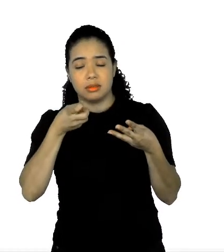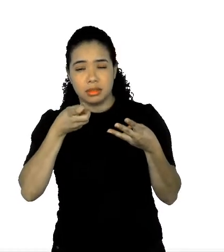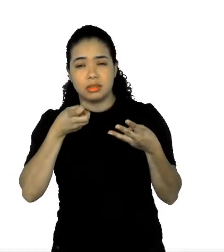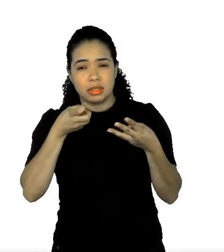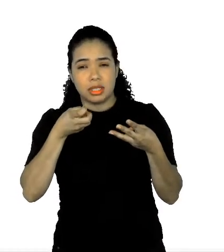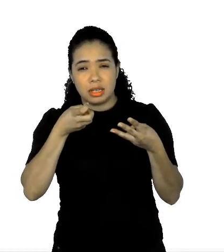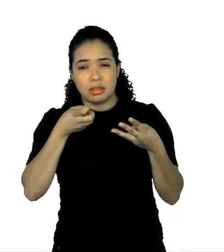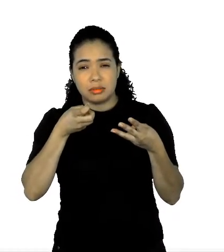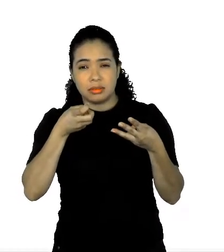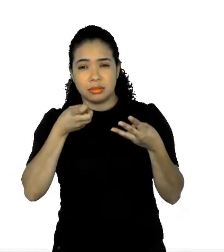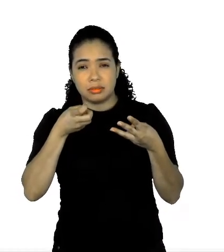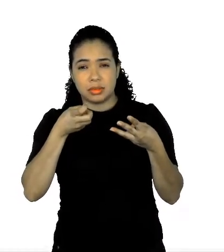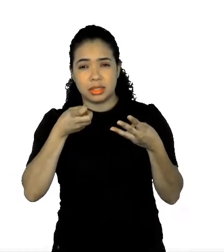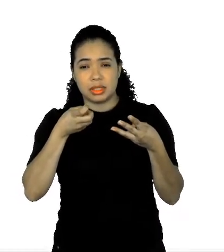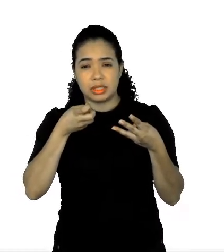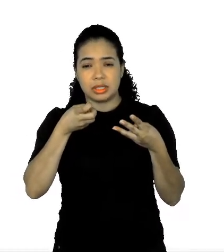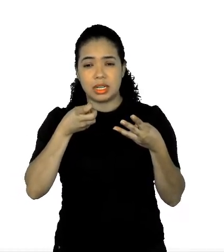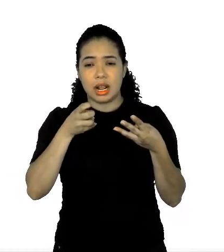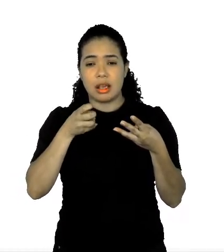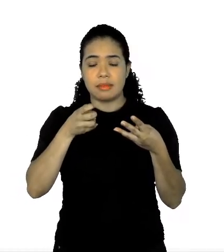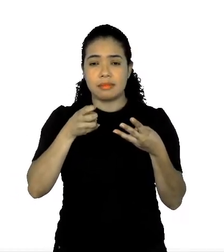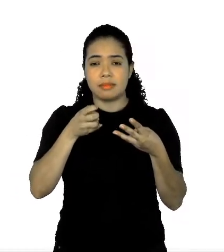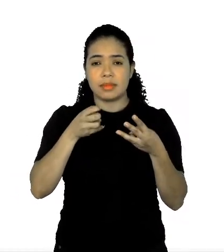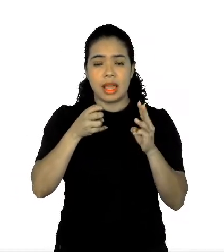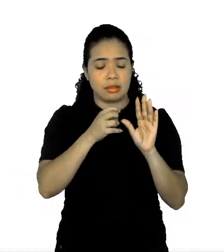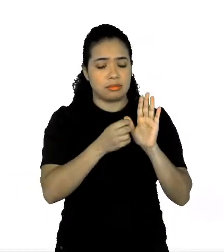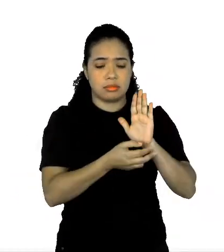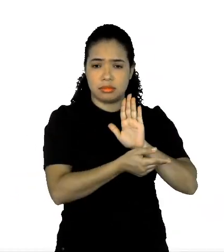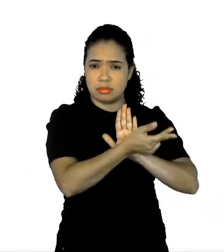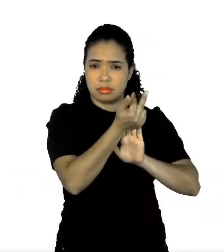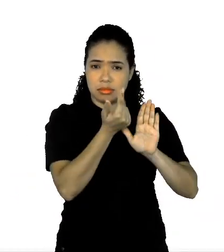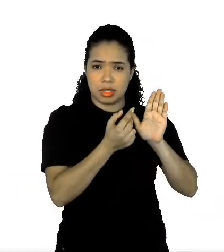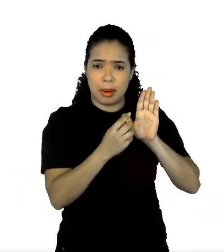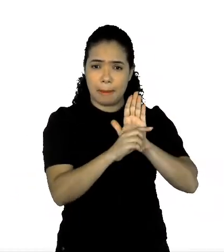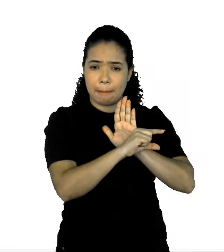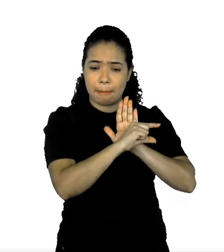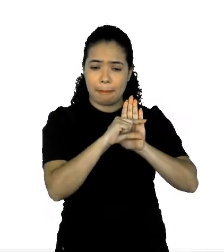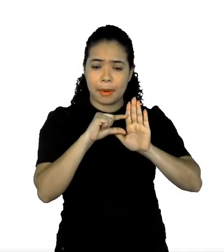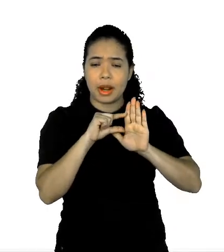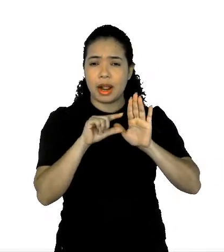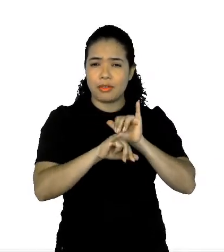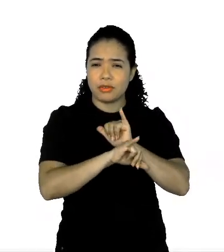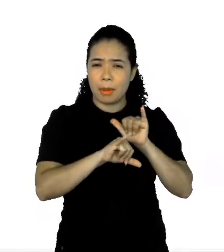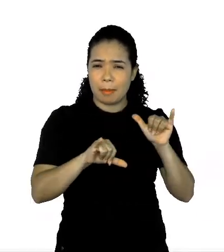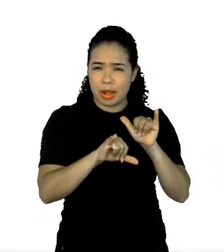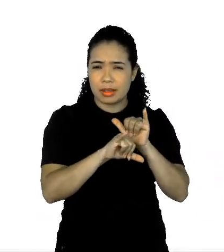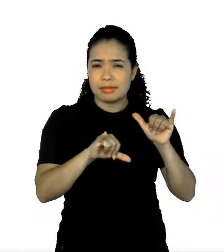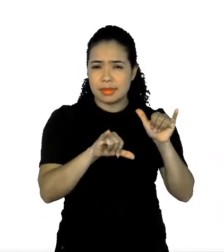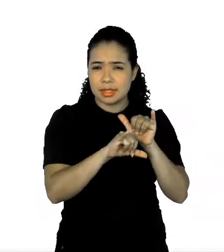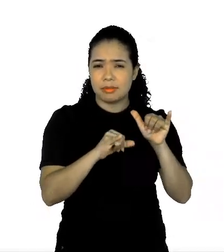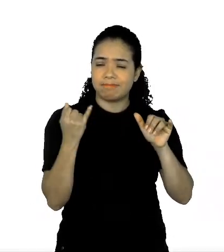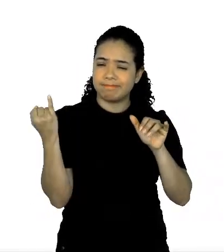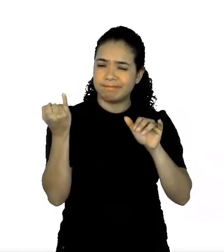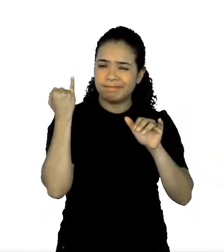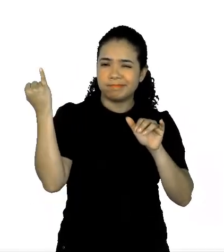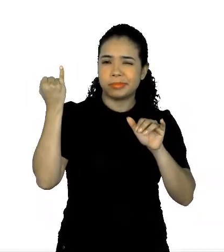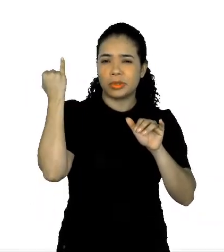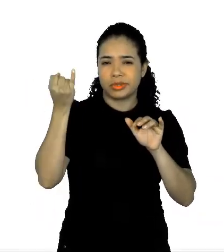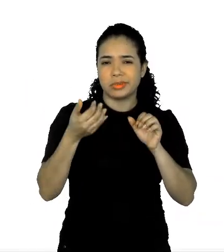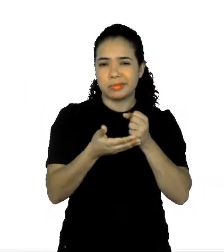ele, você já vê aqui no centro, né, as informações básicas que tem de evitar essa doença, que é o quê?